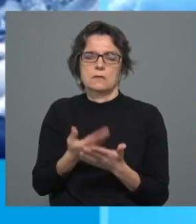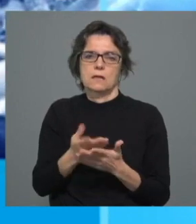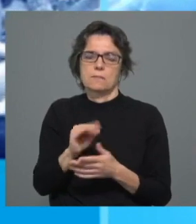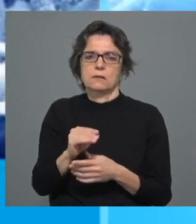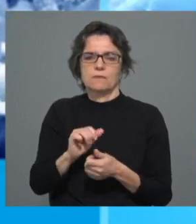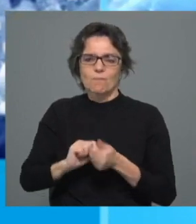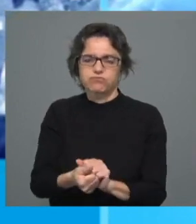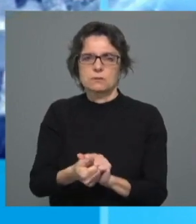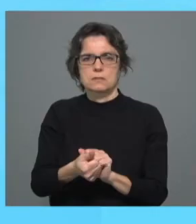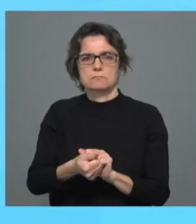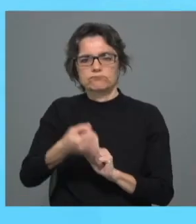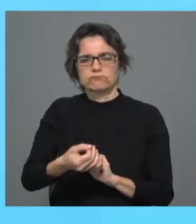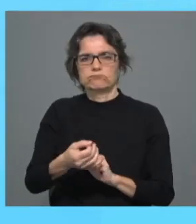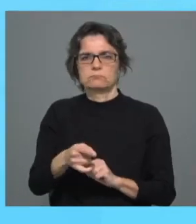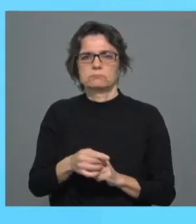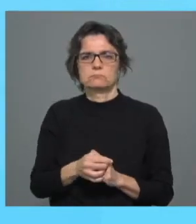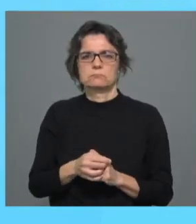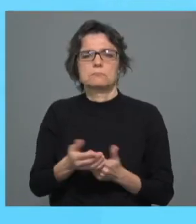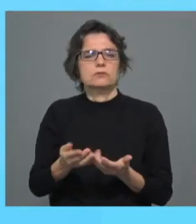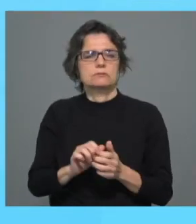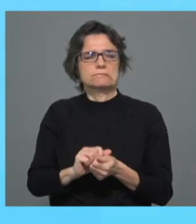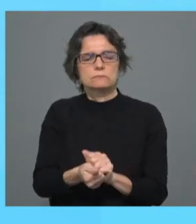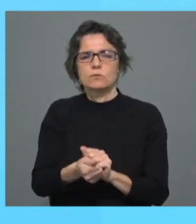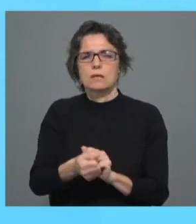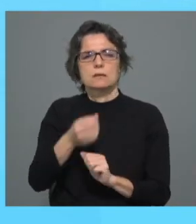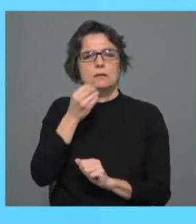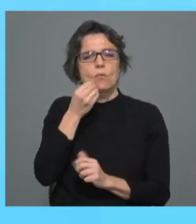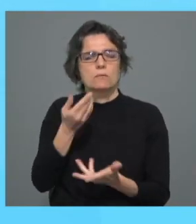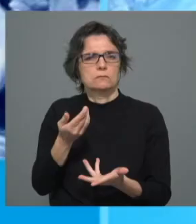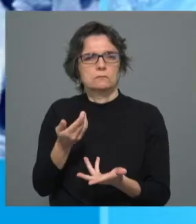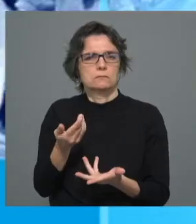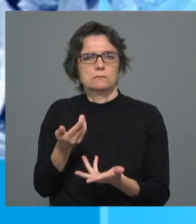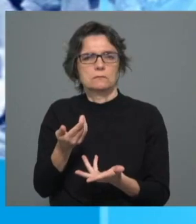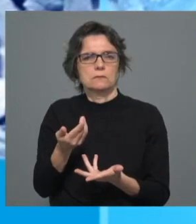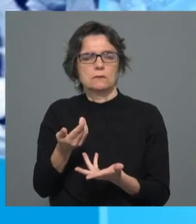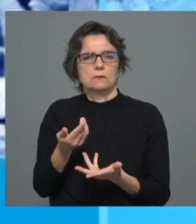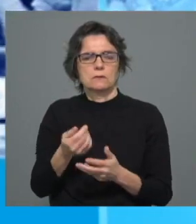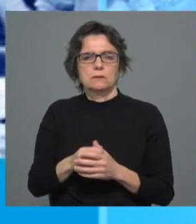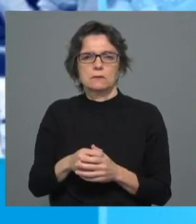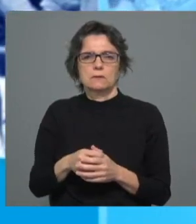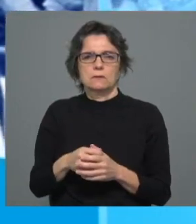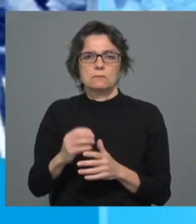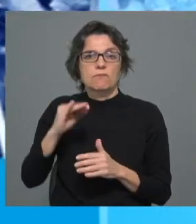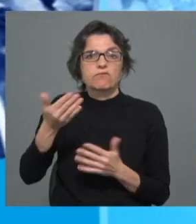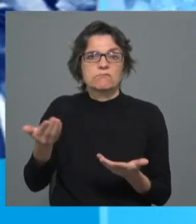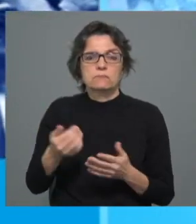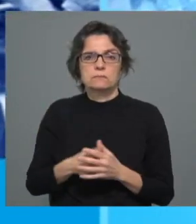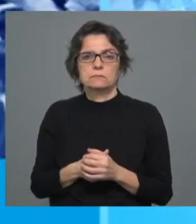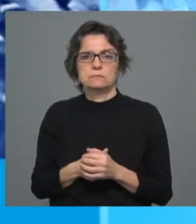Virando esta página, que página será a próxima? Como é que entende que poderá ser essa página? Eu